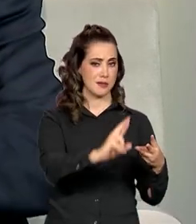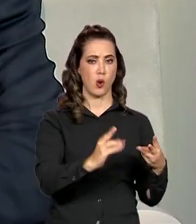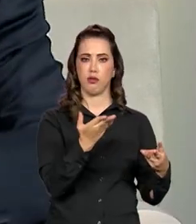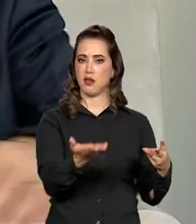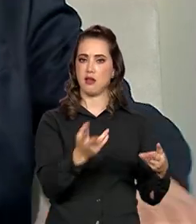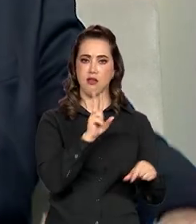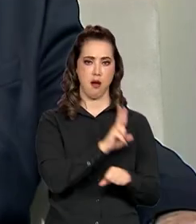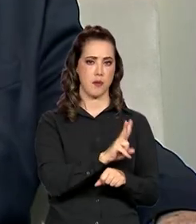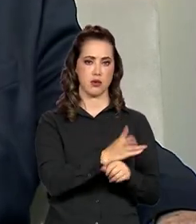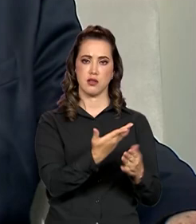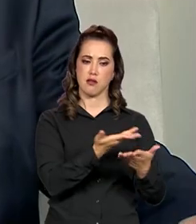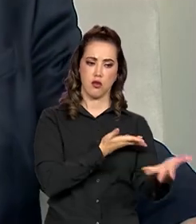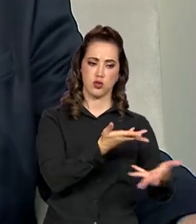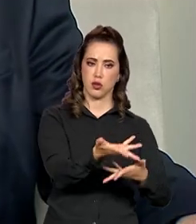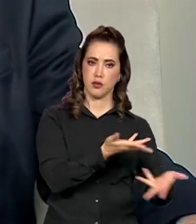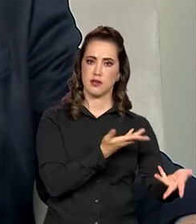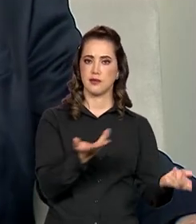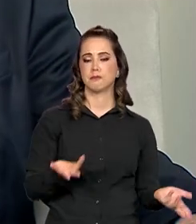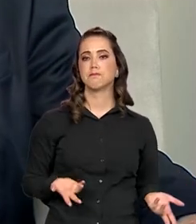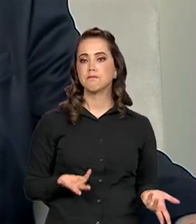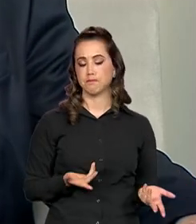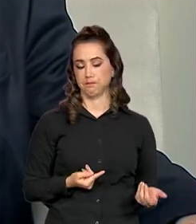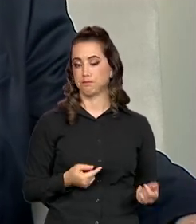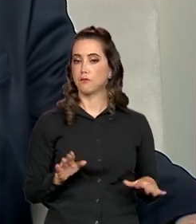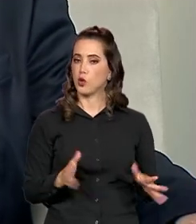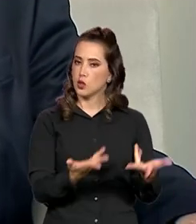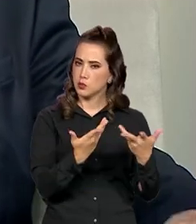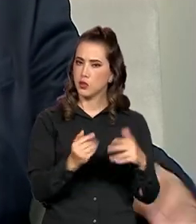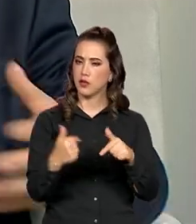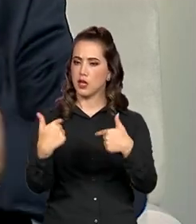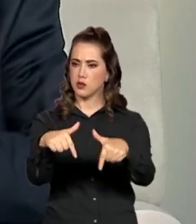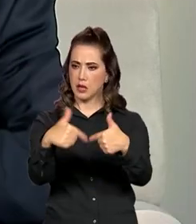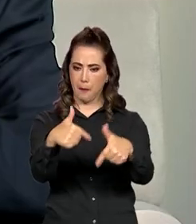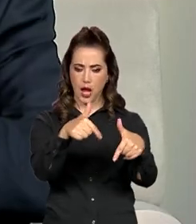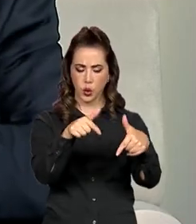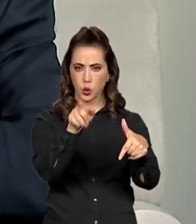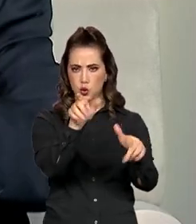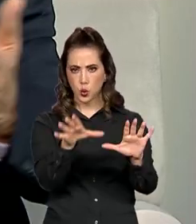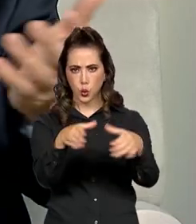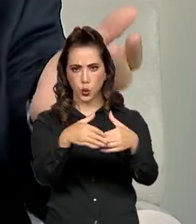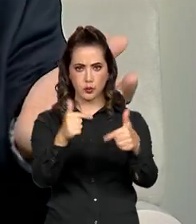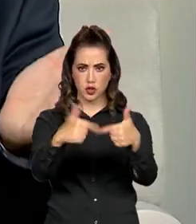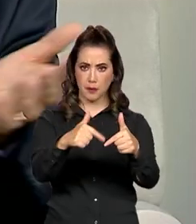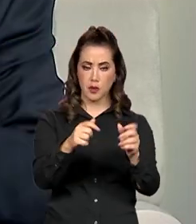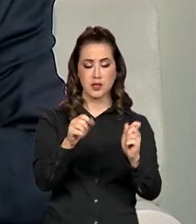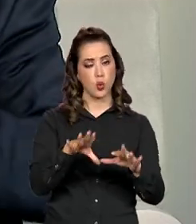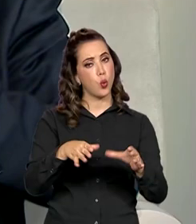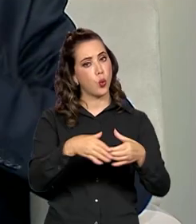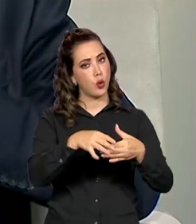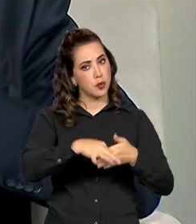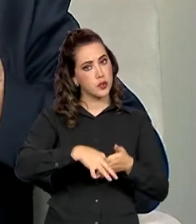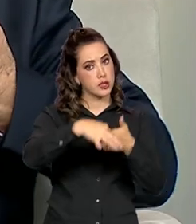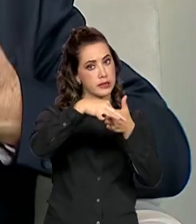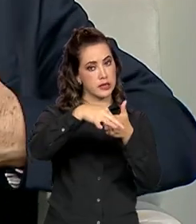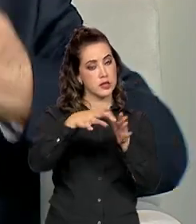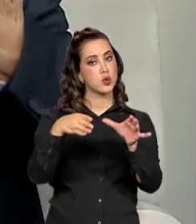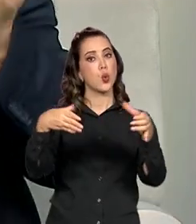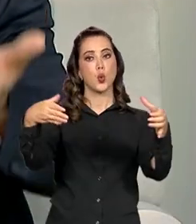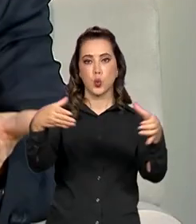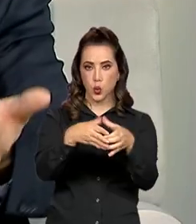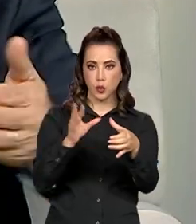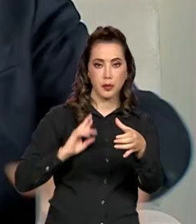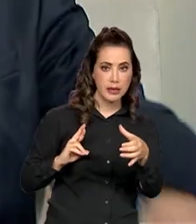nesse processo de negociação. Provocamos os trabalhadores para montar um grupo de lideranças, que seja uma bancada que